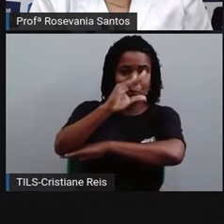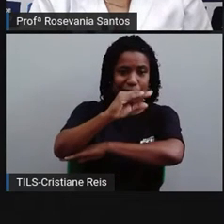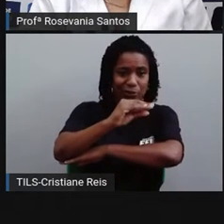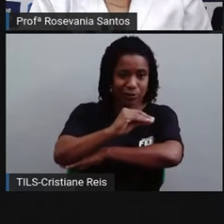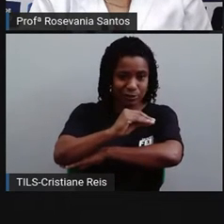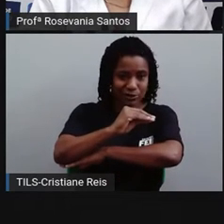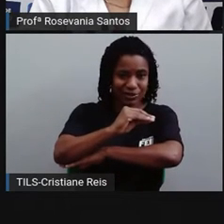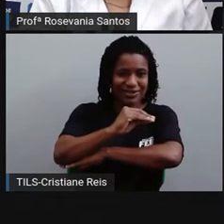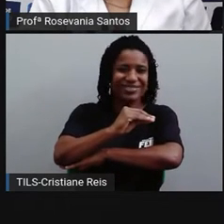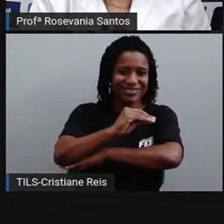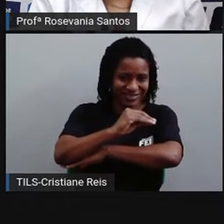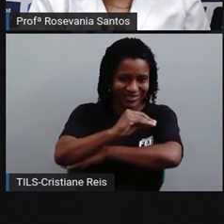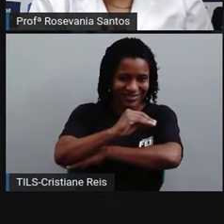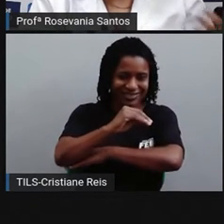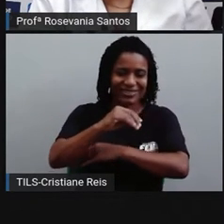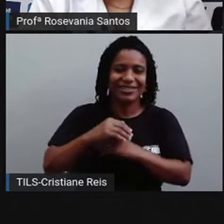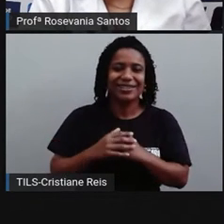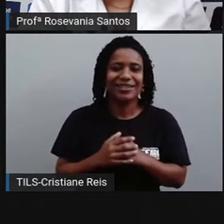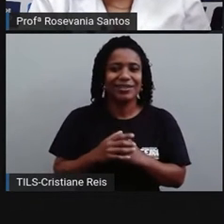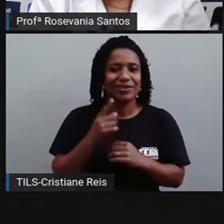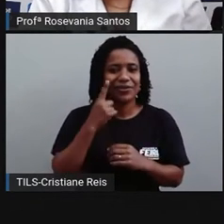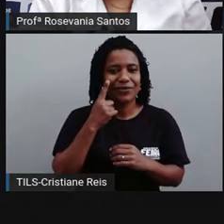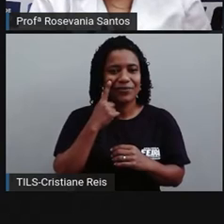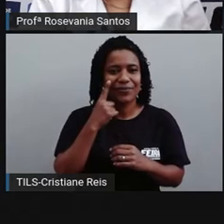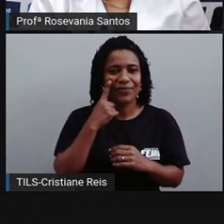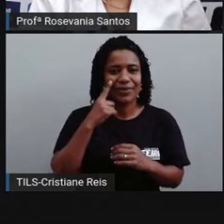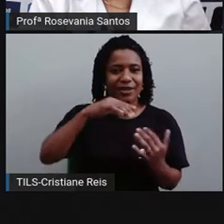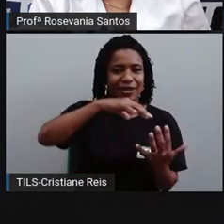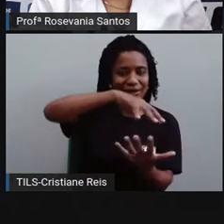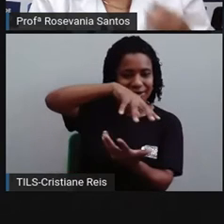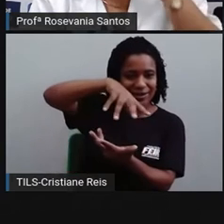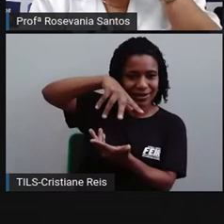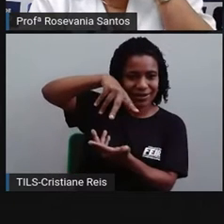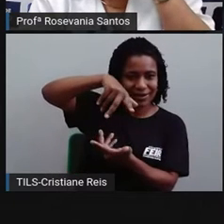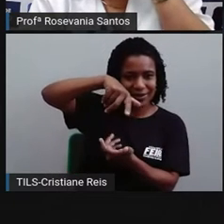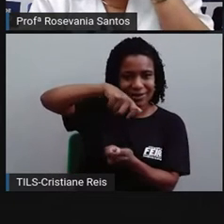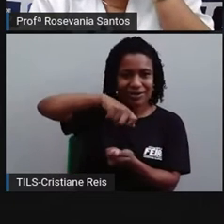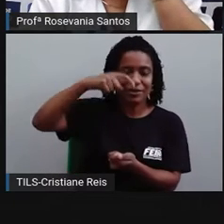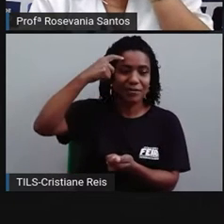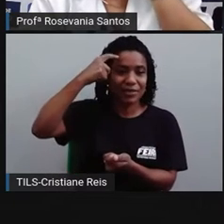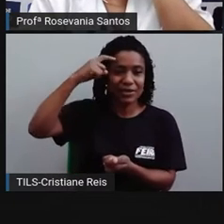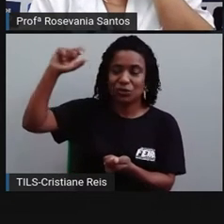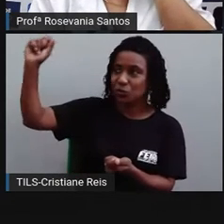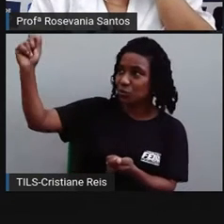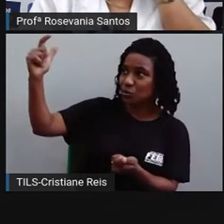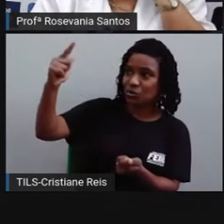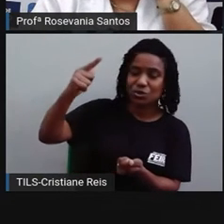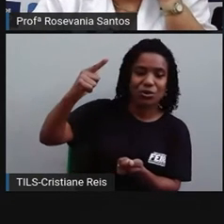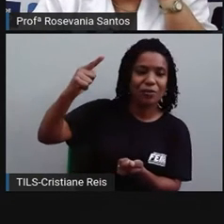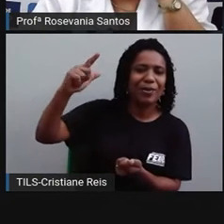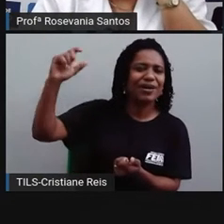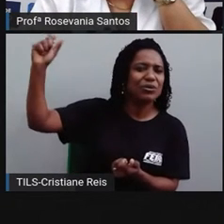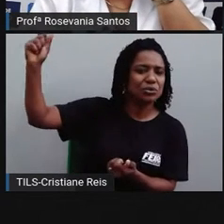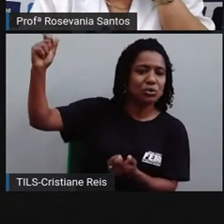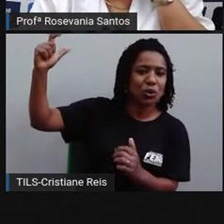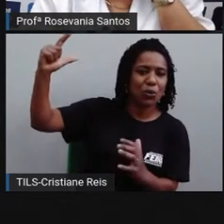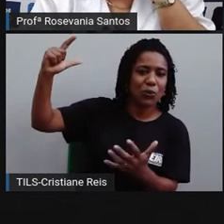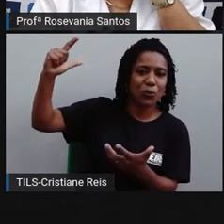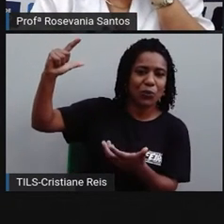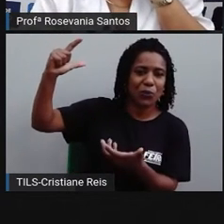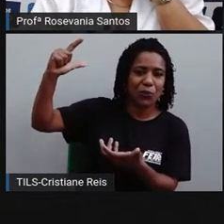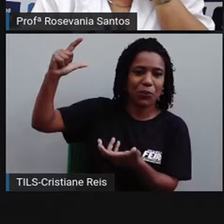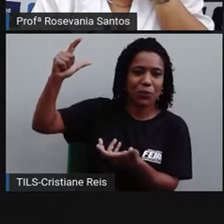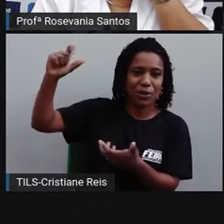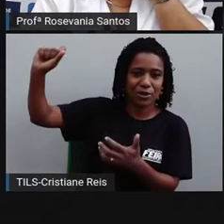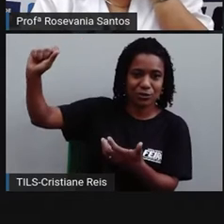A gente tem aquela falsa ideia de que o sol está se movimentando, e a gente fala daquele movimento aparente